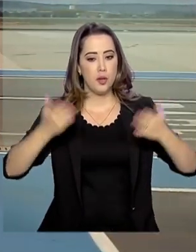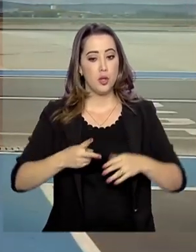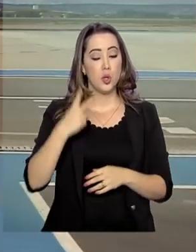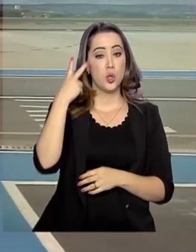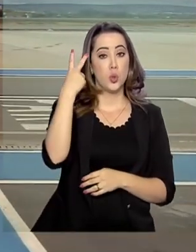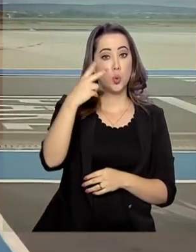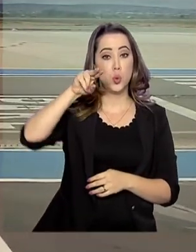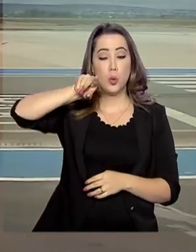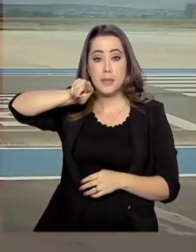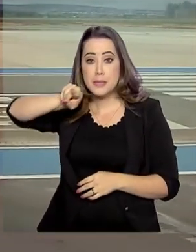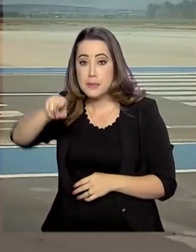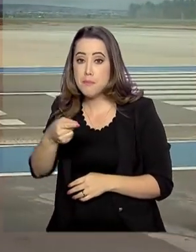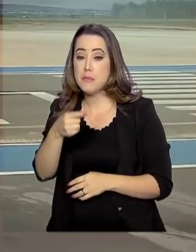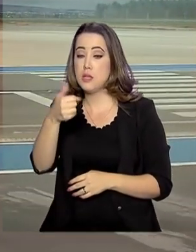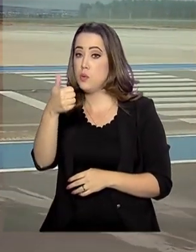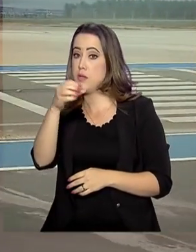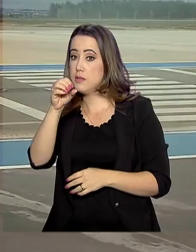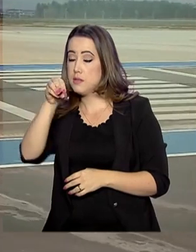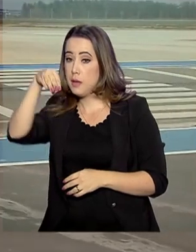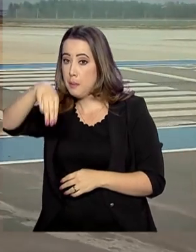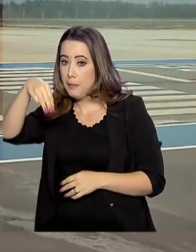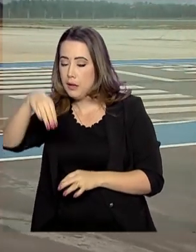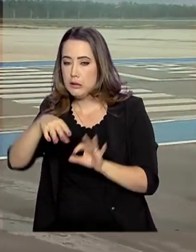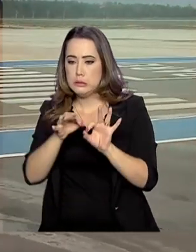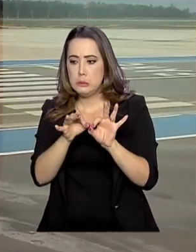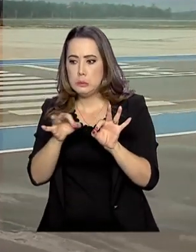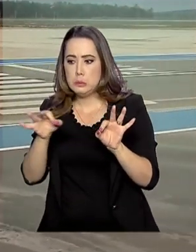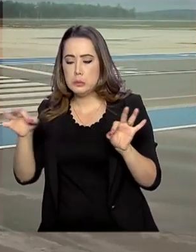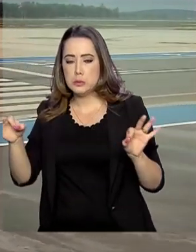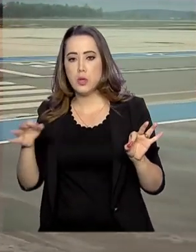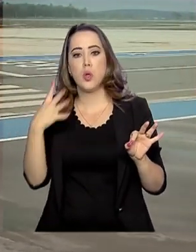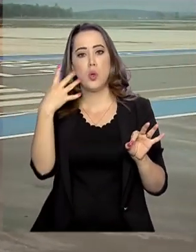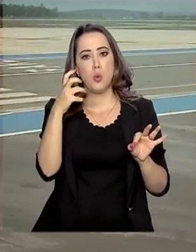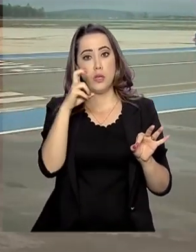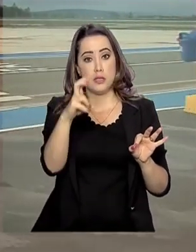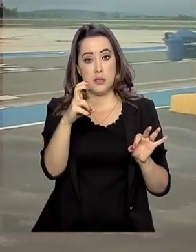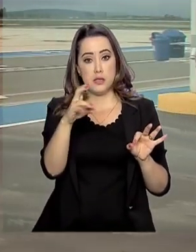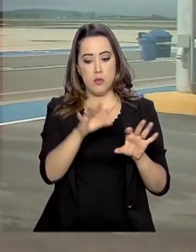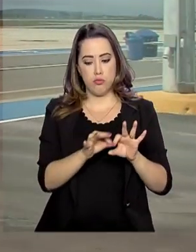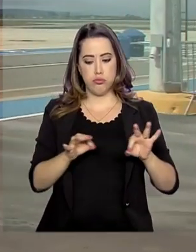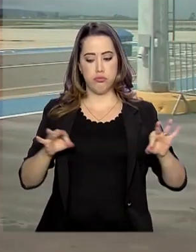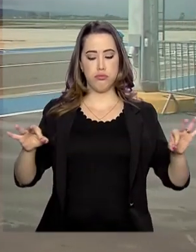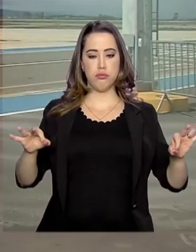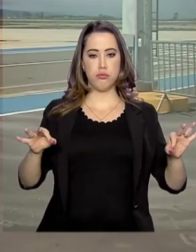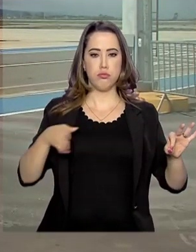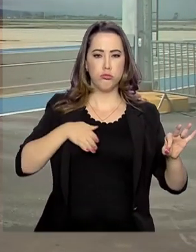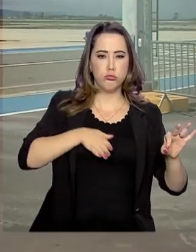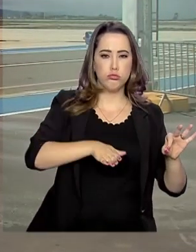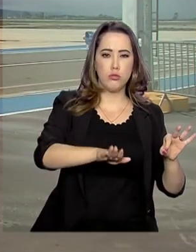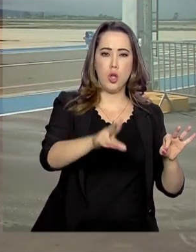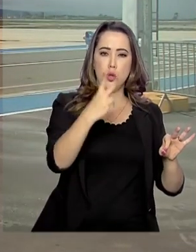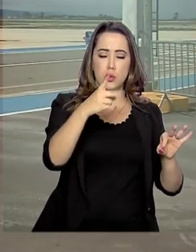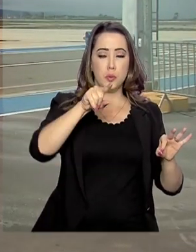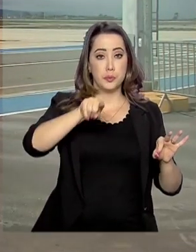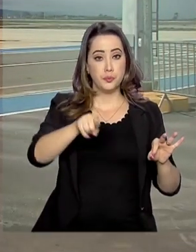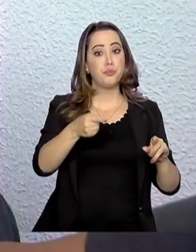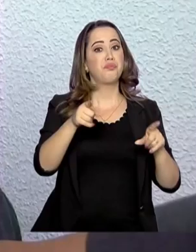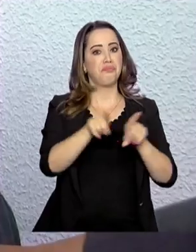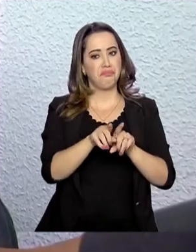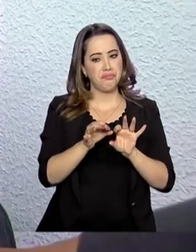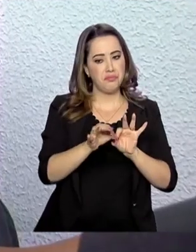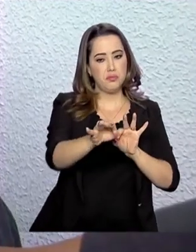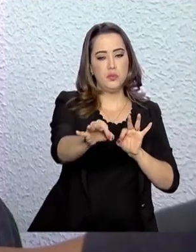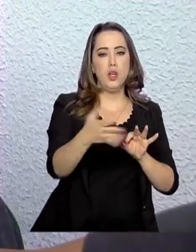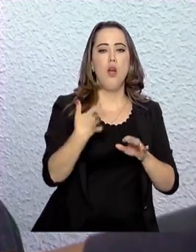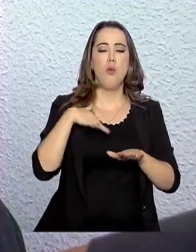2.100 metros de comprimento e 45 metros de largura, vai comportar aeronaves maiores. Com